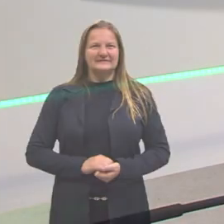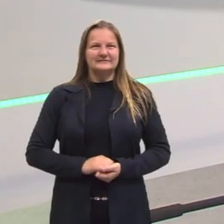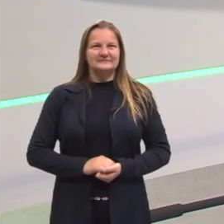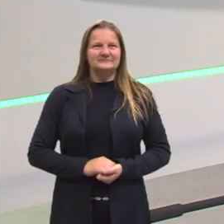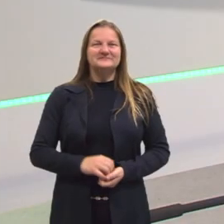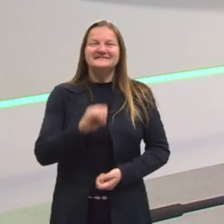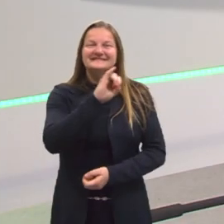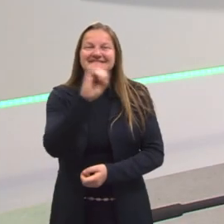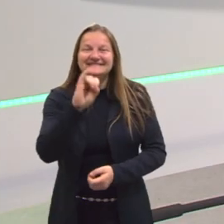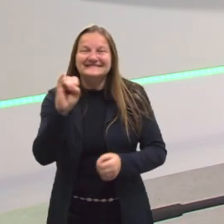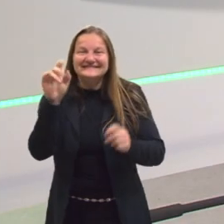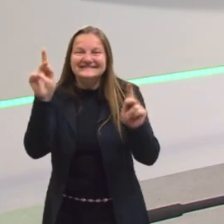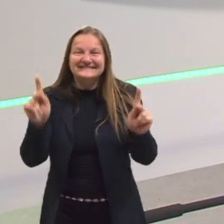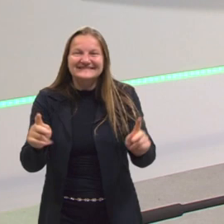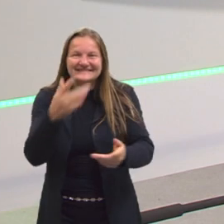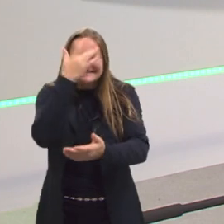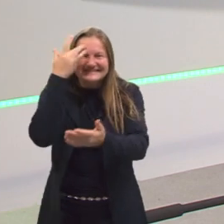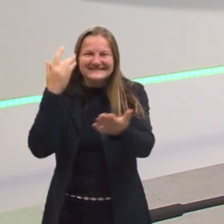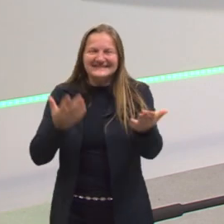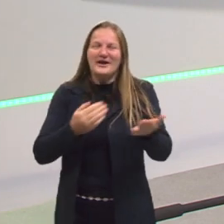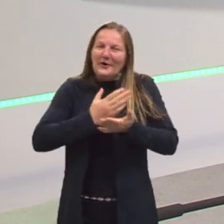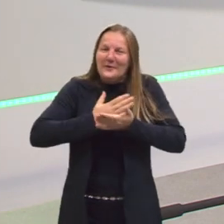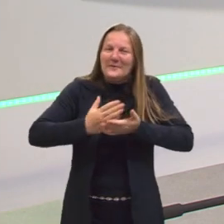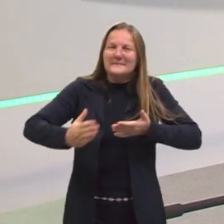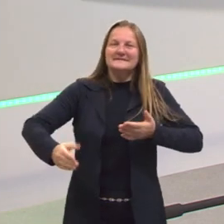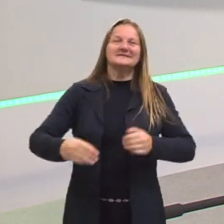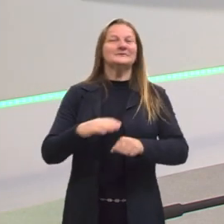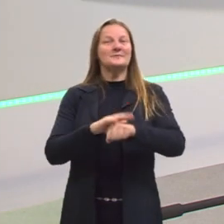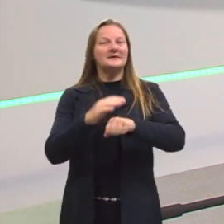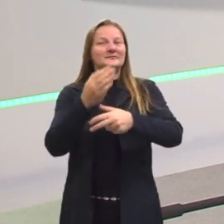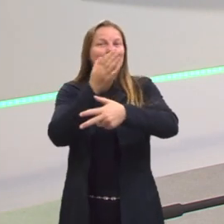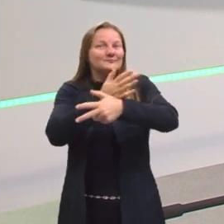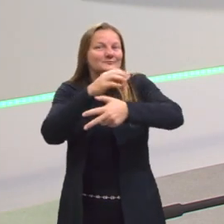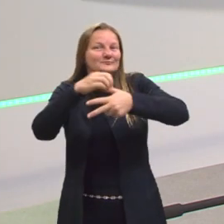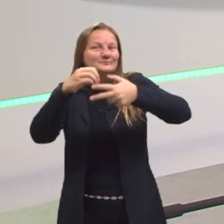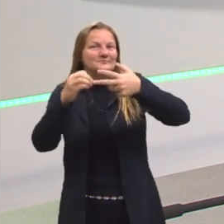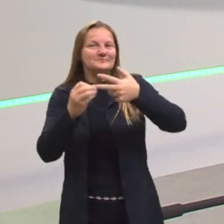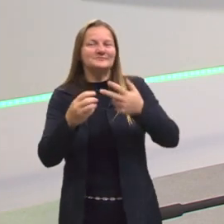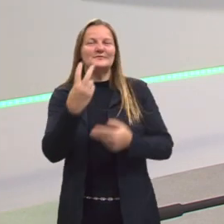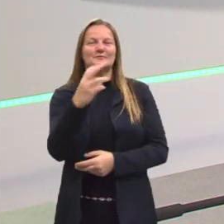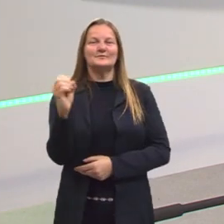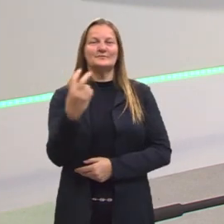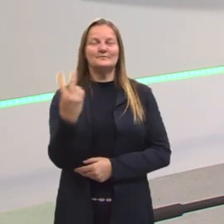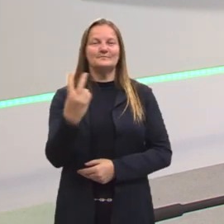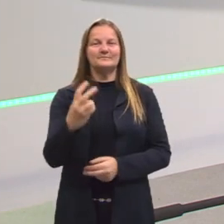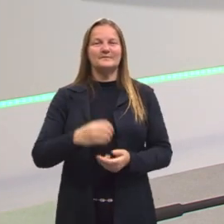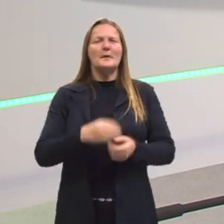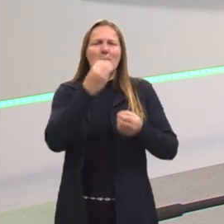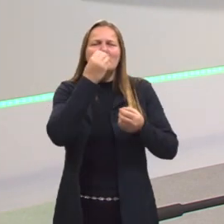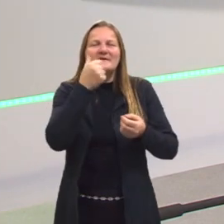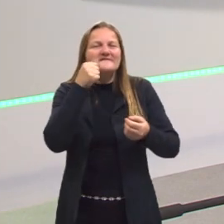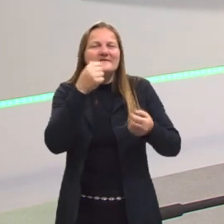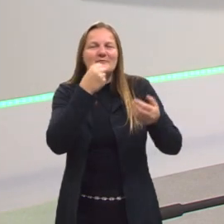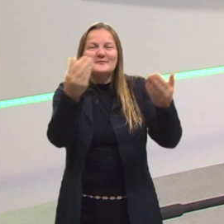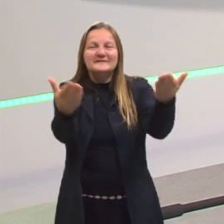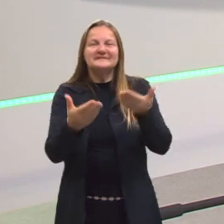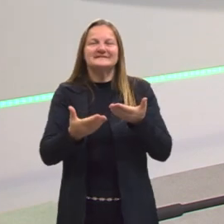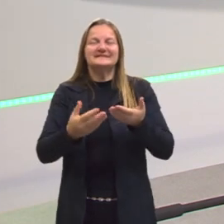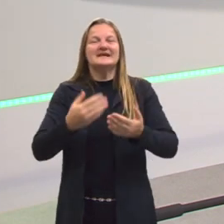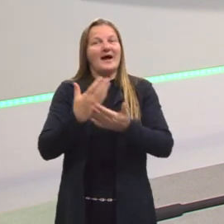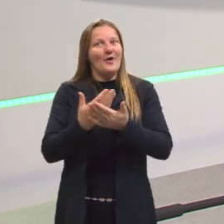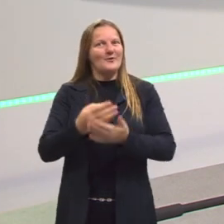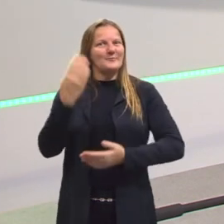Oi, oi pessoal, estamos começando mais um Pré-ENEM 2022. Bem-vindos e bem-vindas à aula de